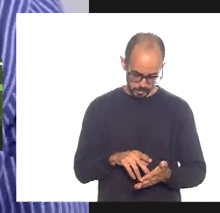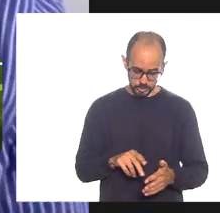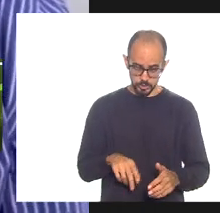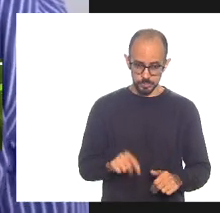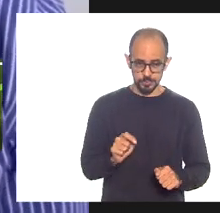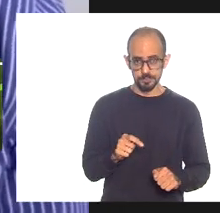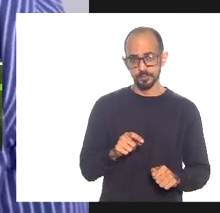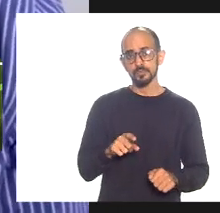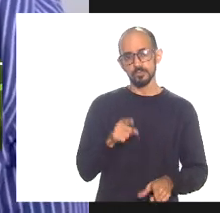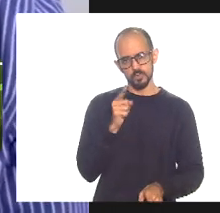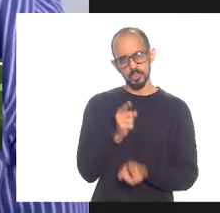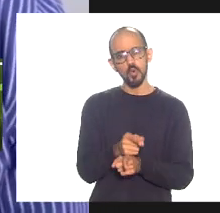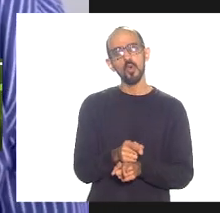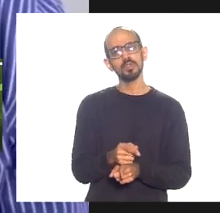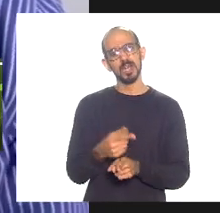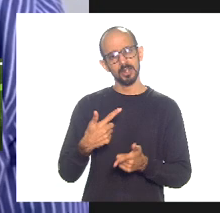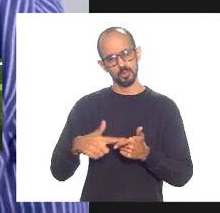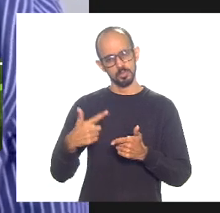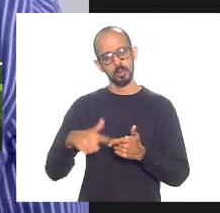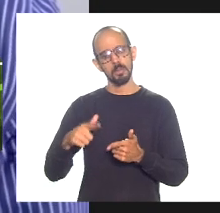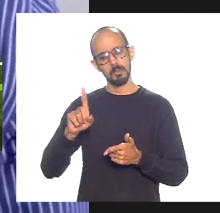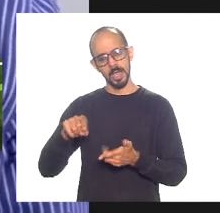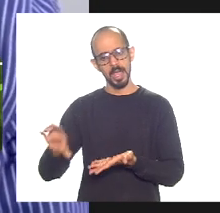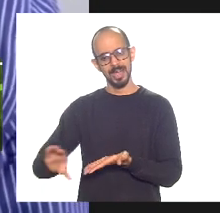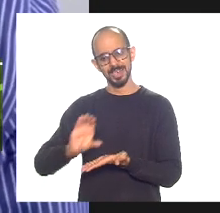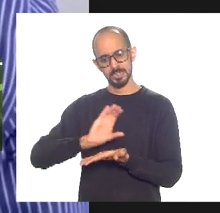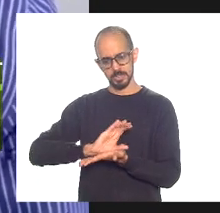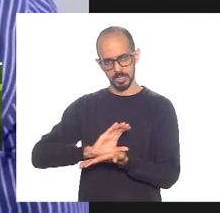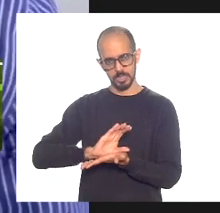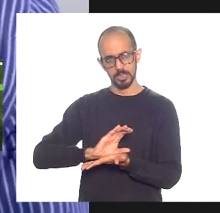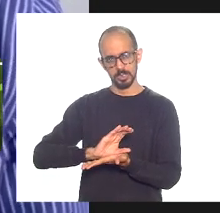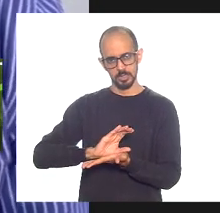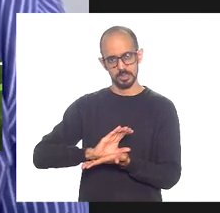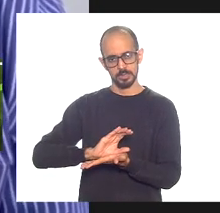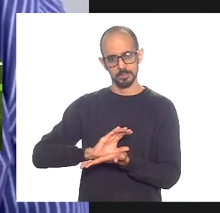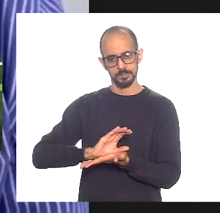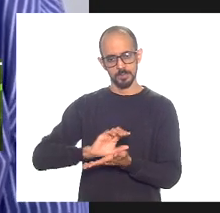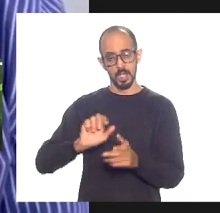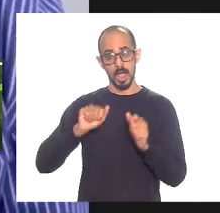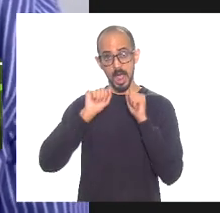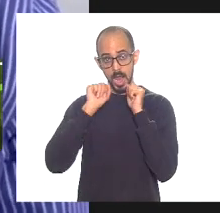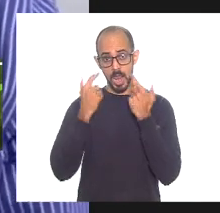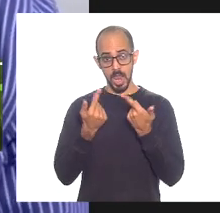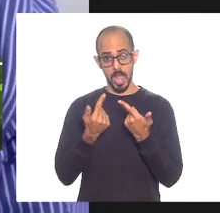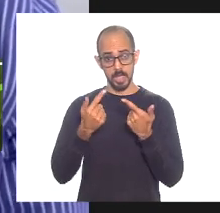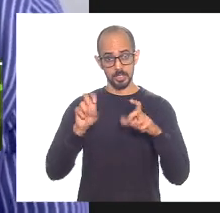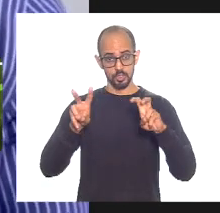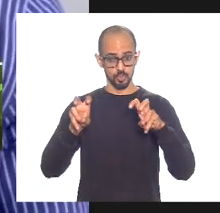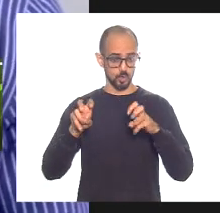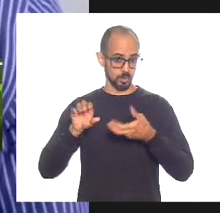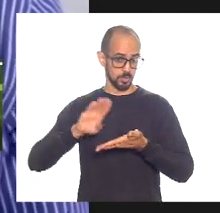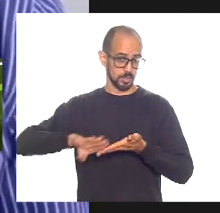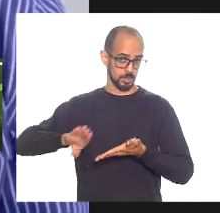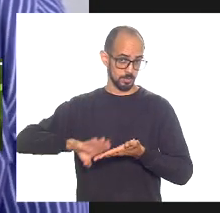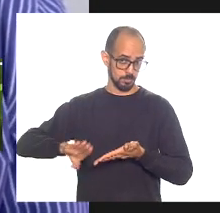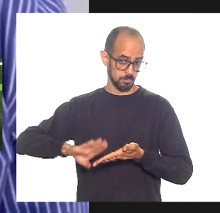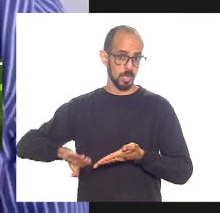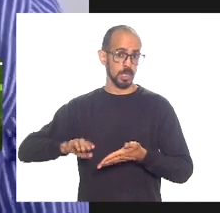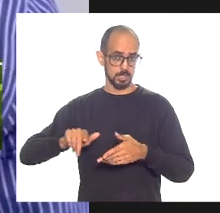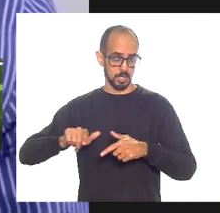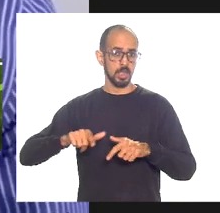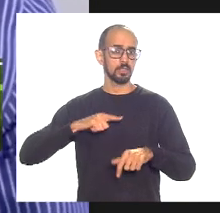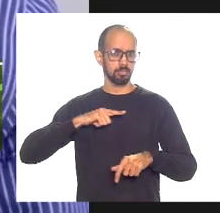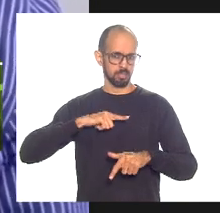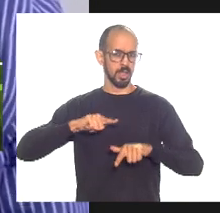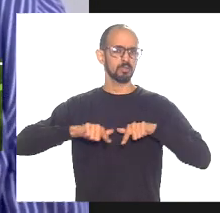identificado que o nosso problema é receita quero lembrar a todos que a Assembleia Legislativa com relação a despesa vem fazendo o seu trabalho